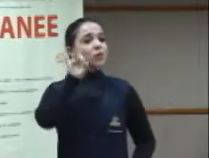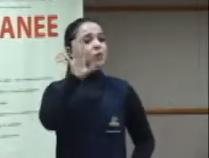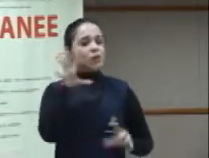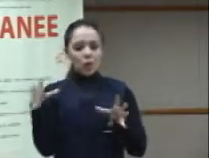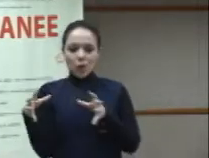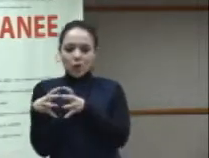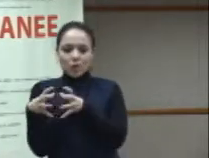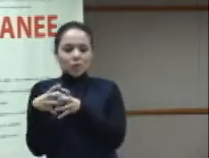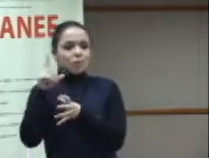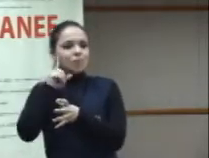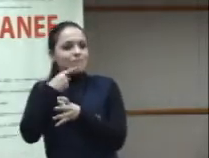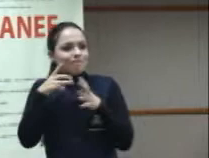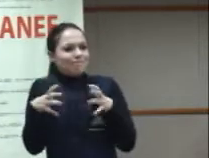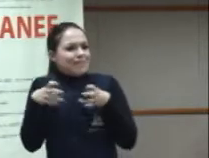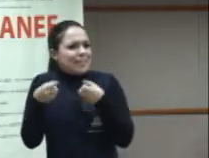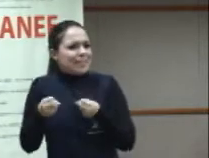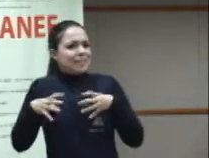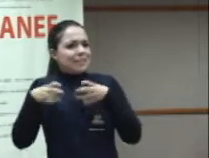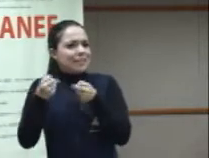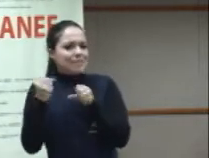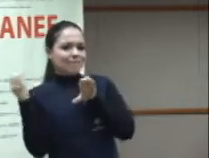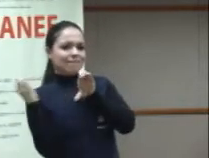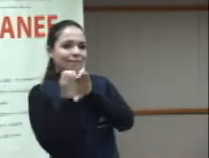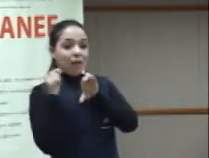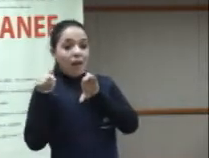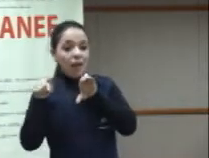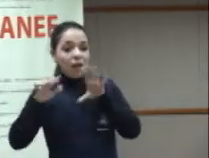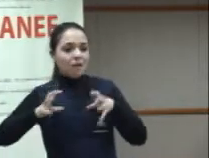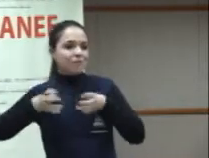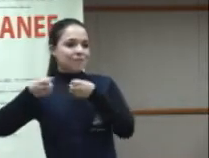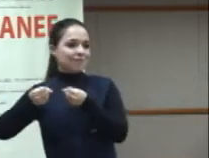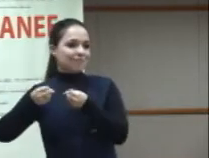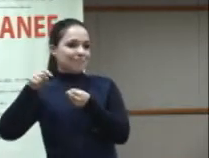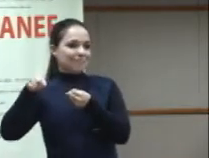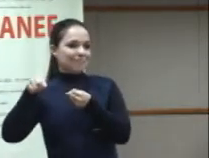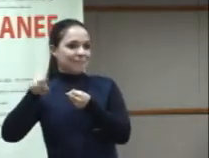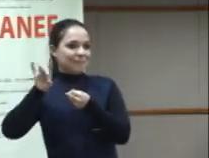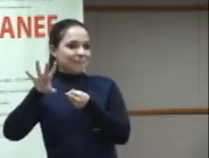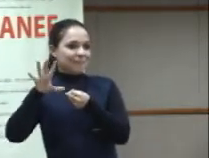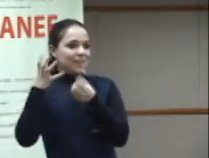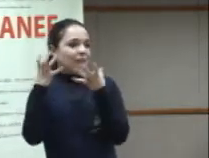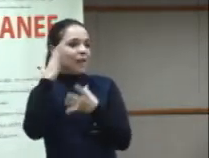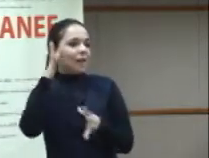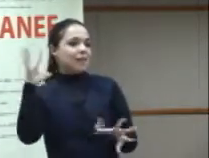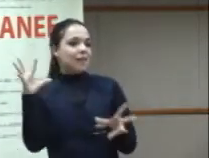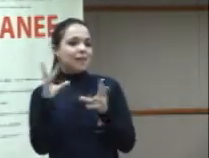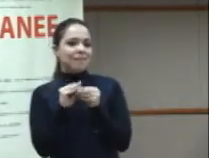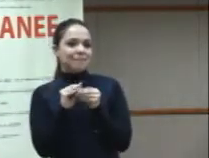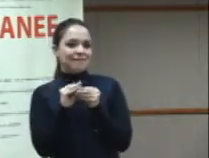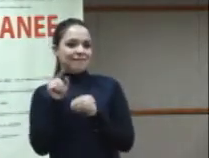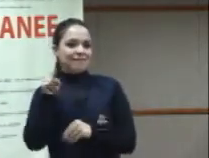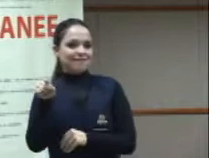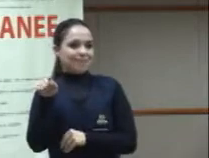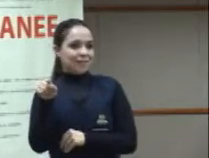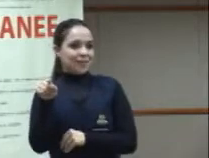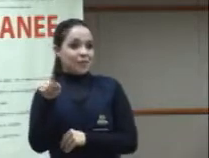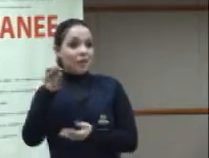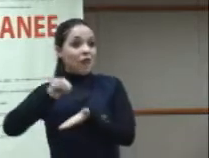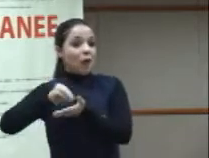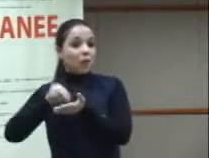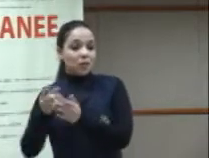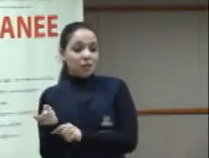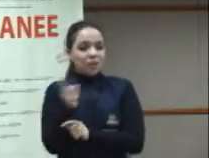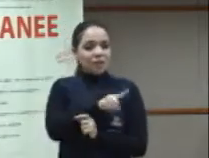comunidade surda para interagir com os ouvintes. E realmente era um esforço unilateral. Ou seja, eram criados sistemas,